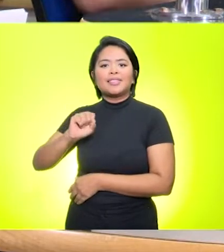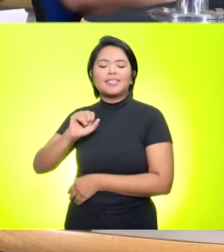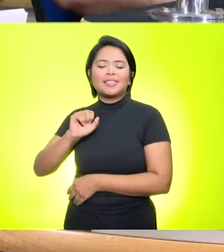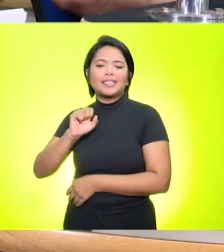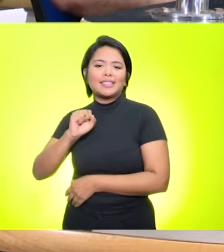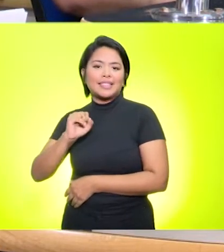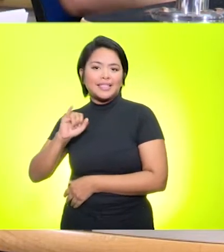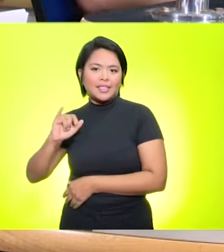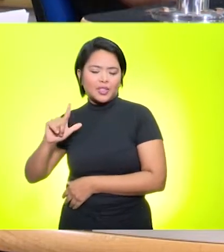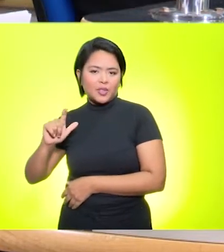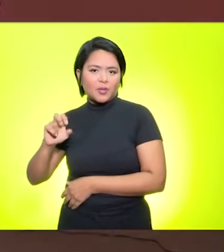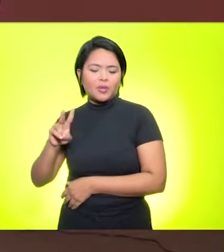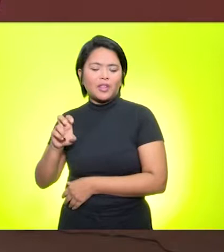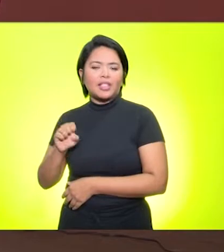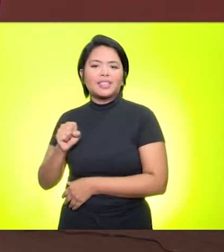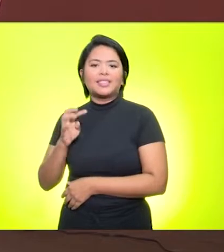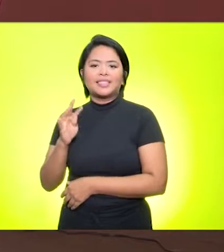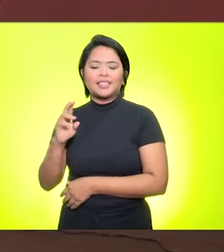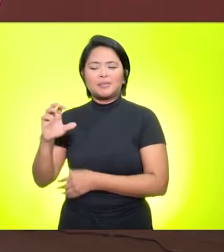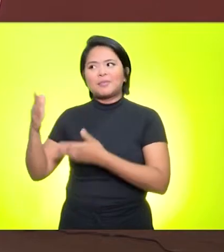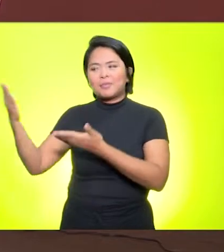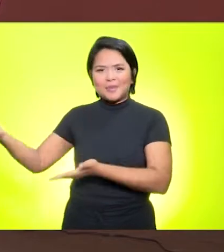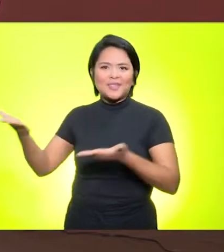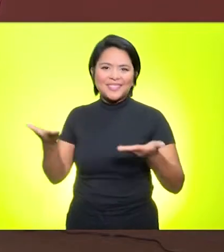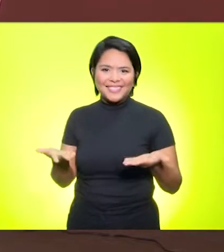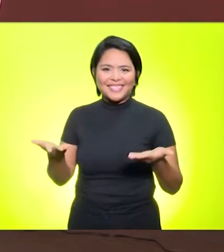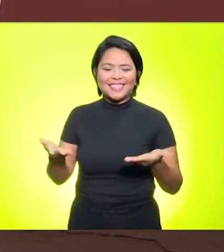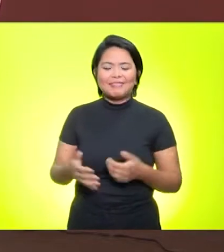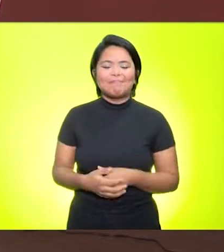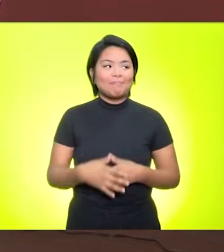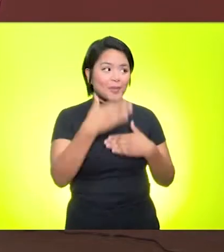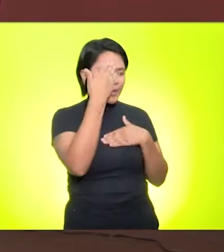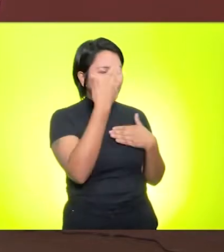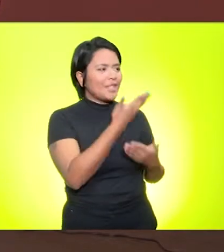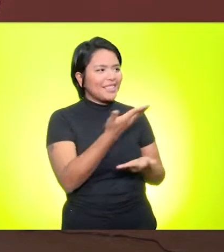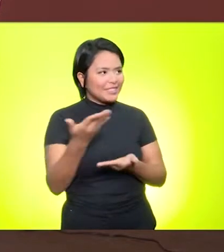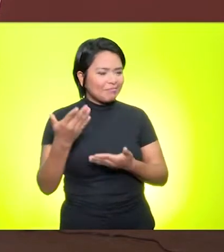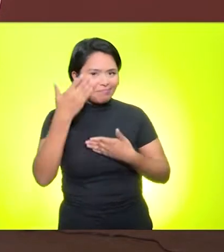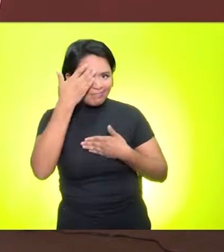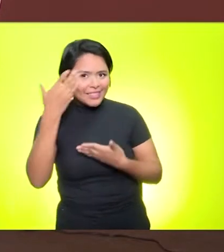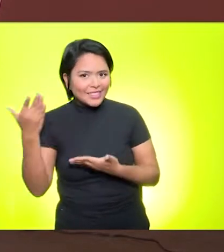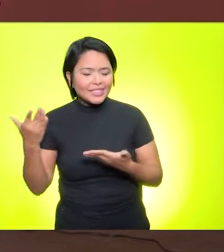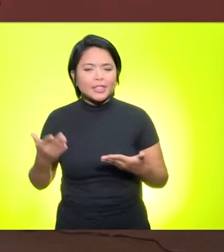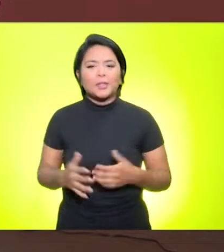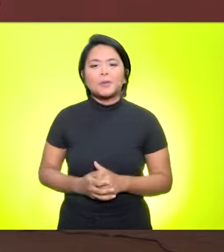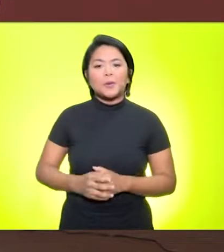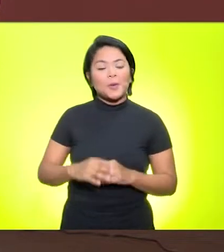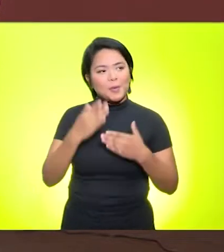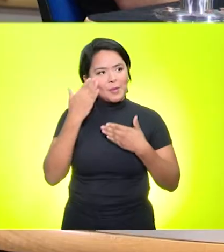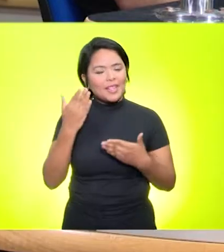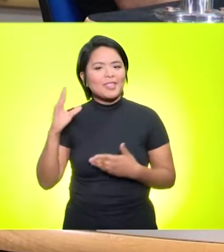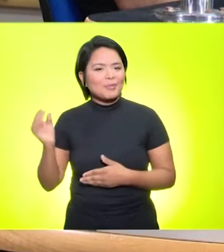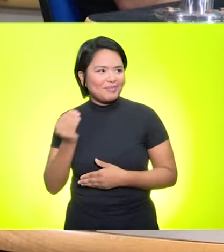Nóbrega. Sejam bem-vindos. Obrigado. Obrigado e agradeço a oportunidade.